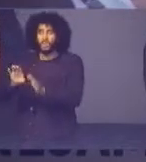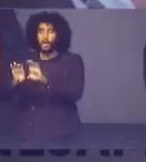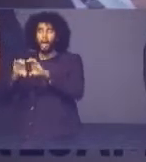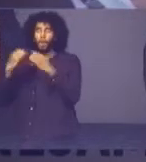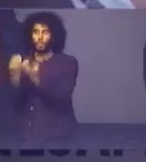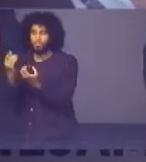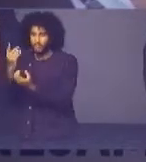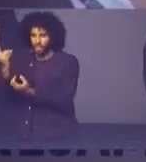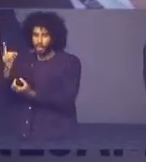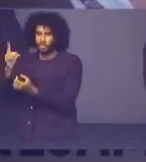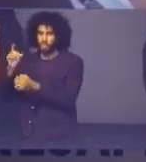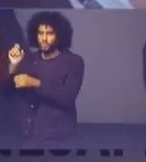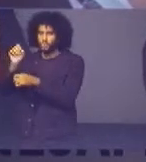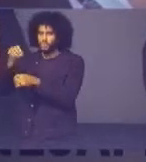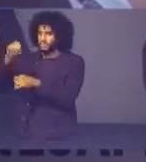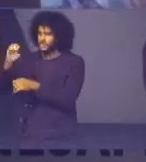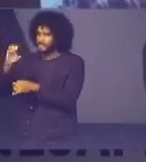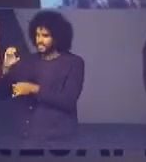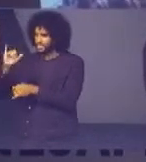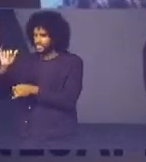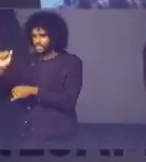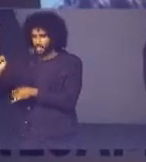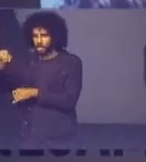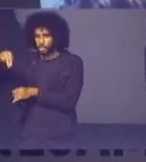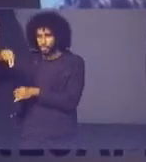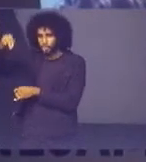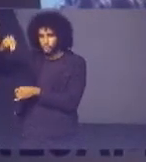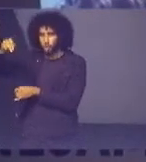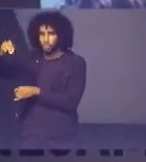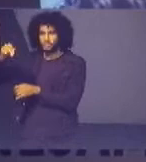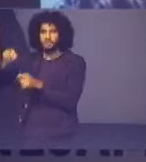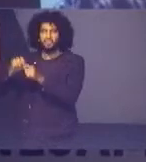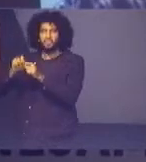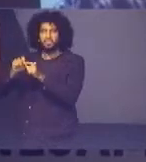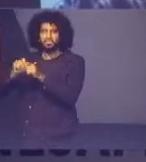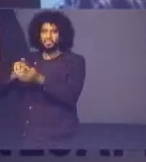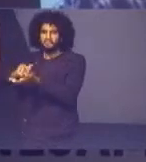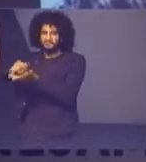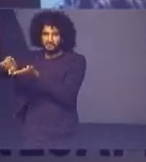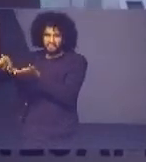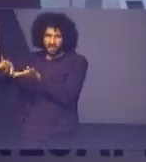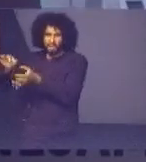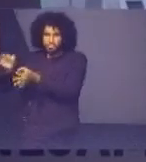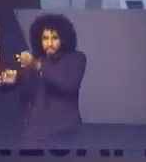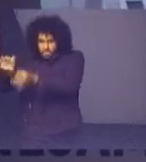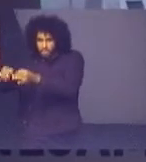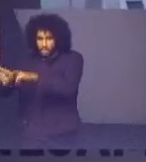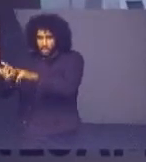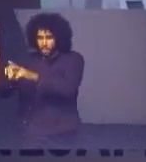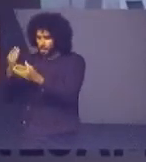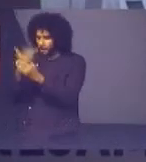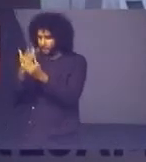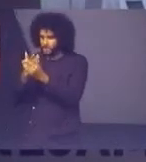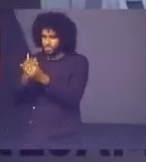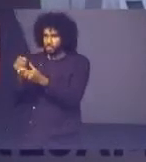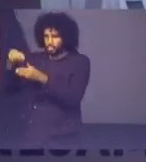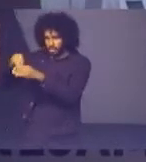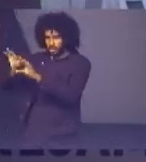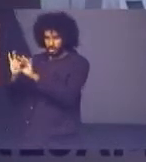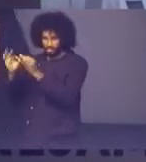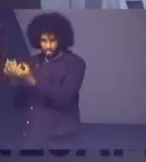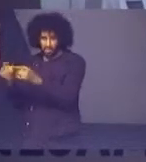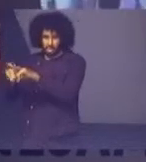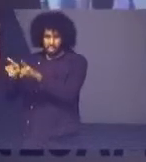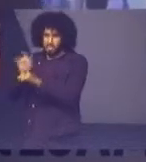de Cianorte e região foi beneficiada. Foram realizadas audiências de conciliação de processos em trâmite na vara cível, além de